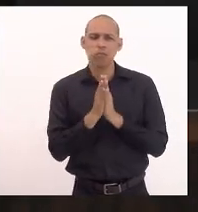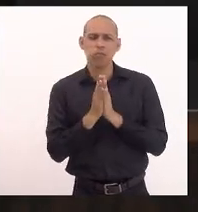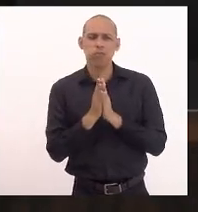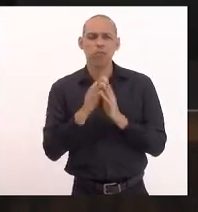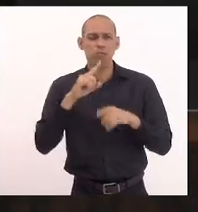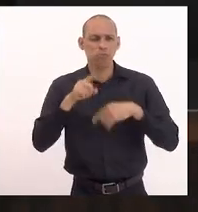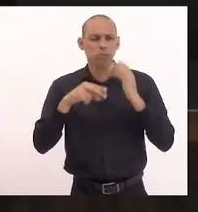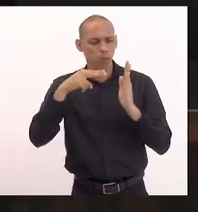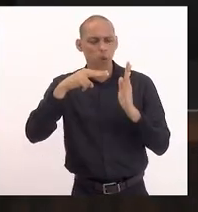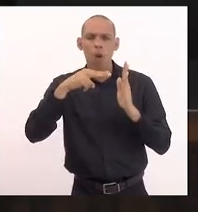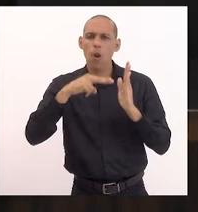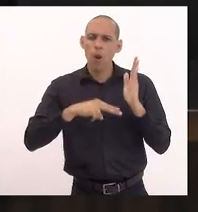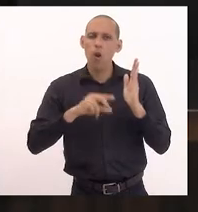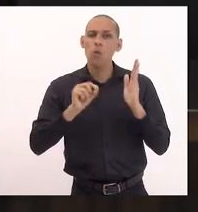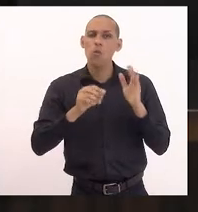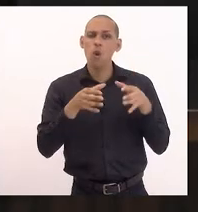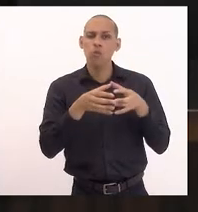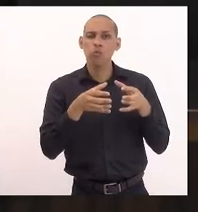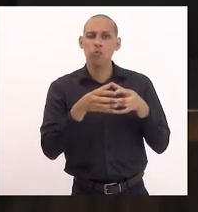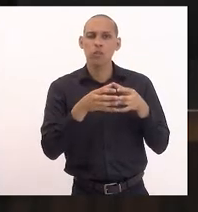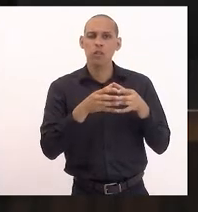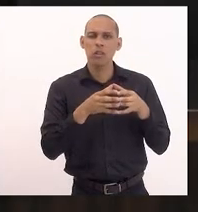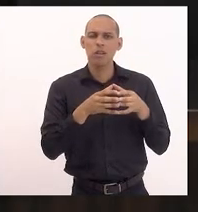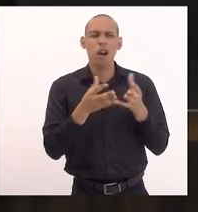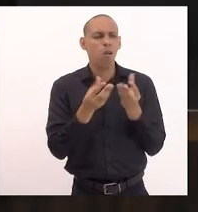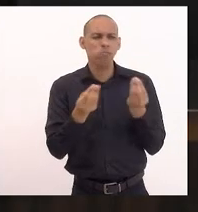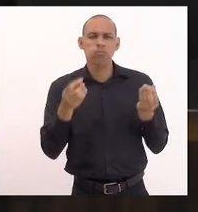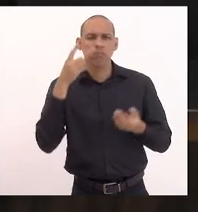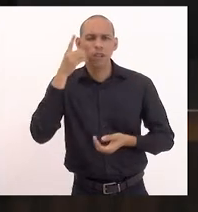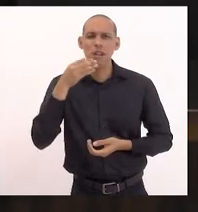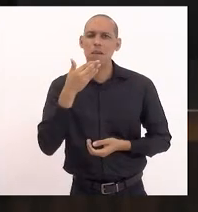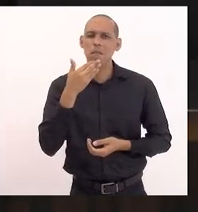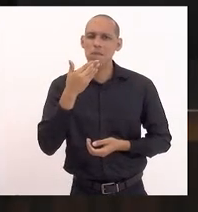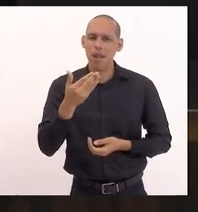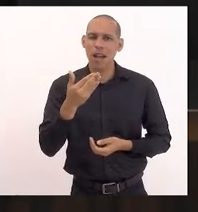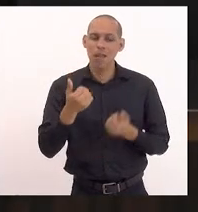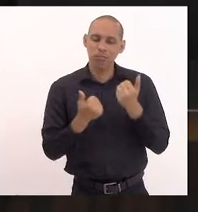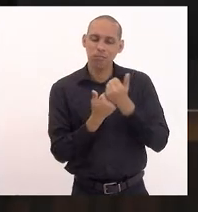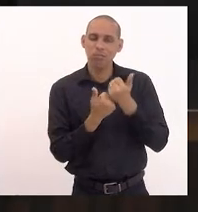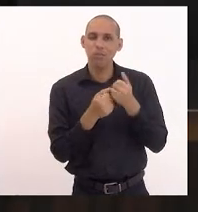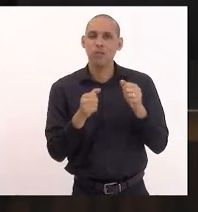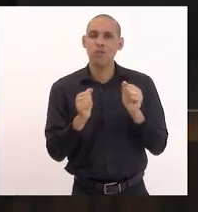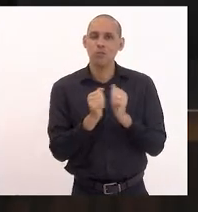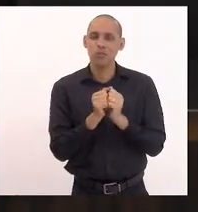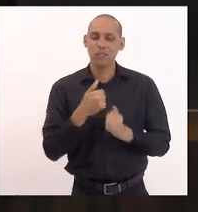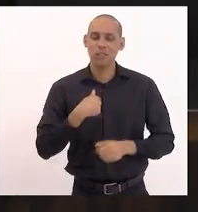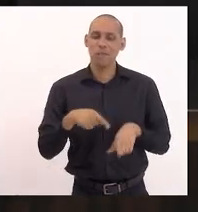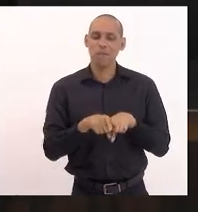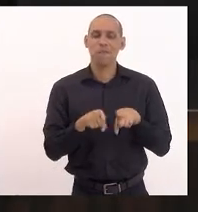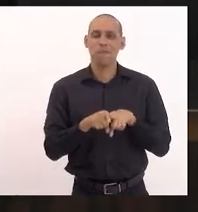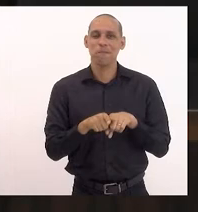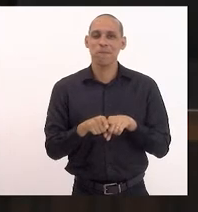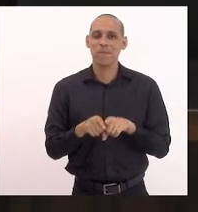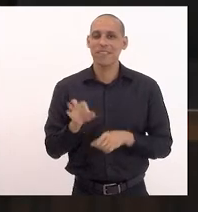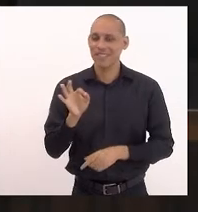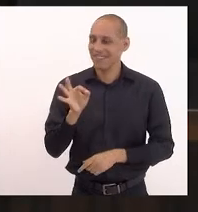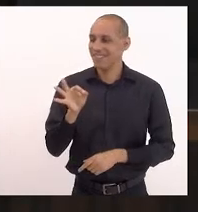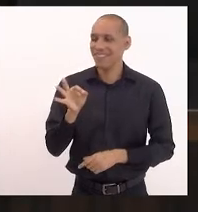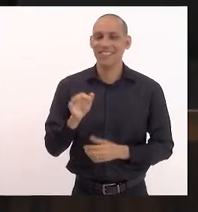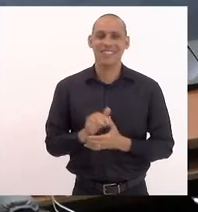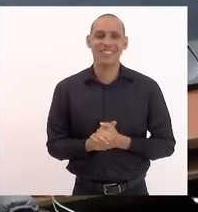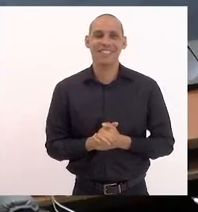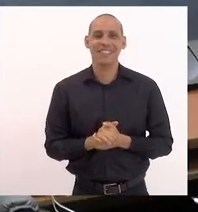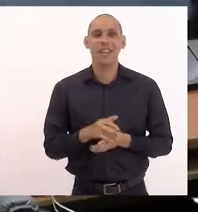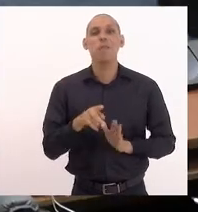uma olhada no nosso grupo, que vários deputados estão pedindo com autoria, inclusive eu. O seu projeto